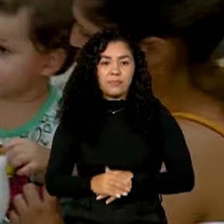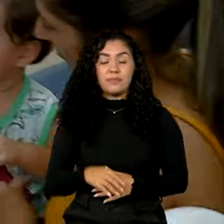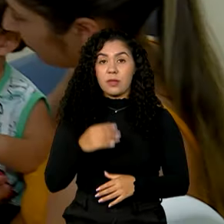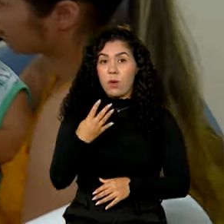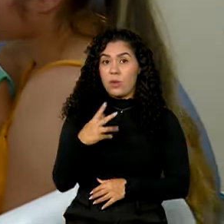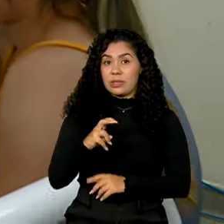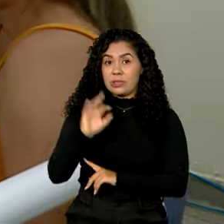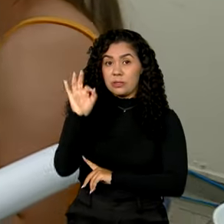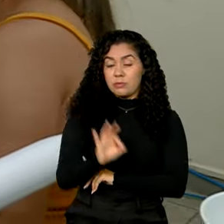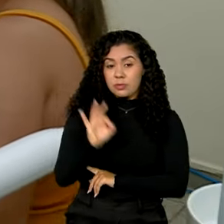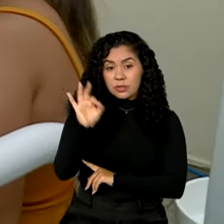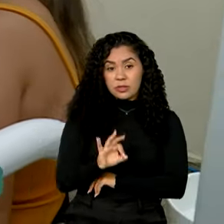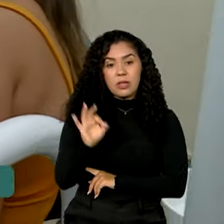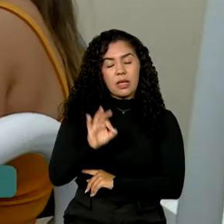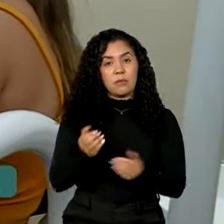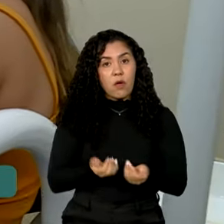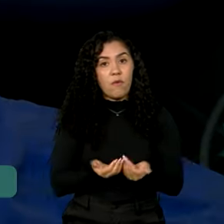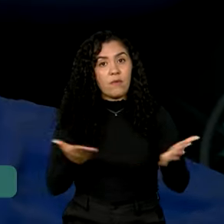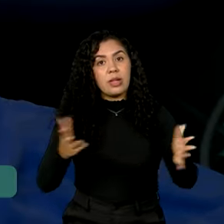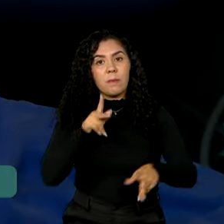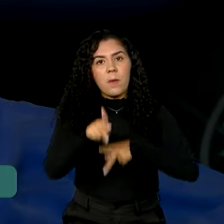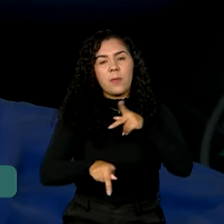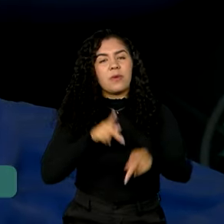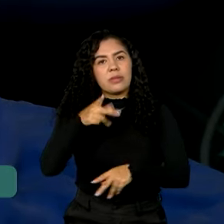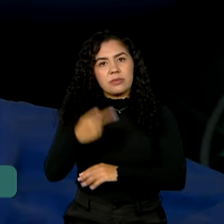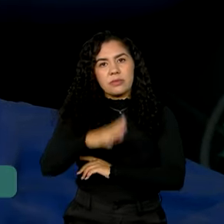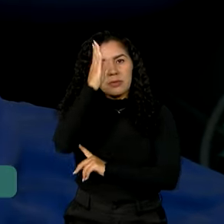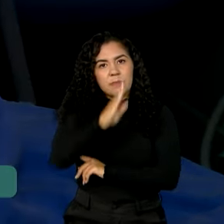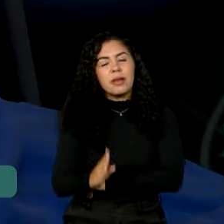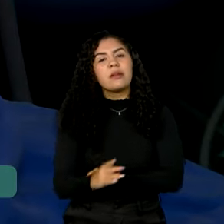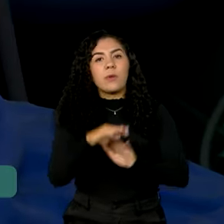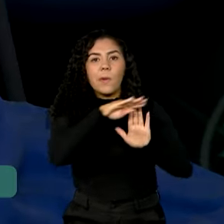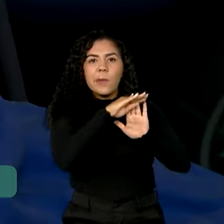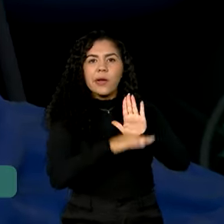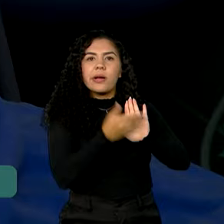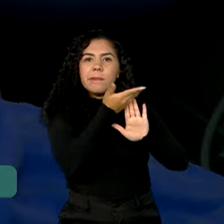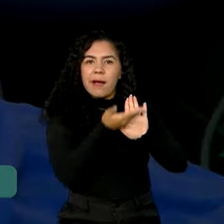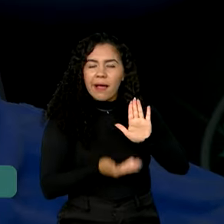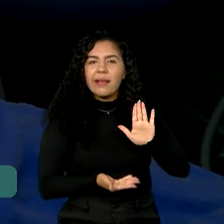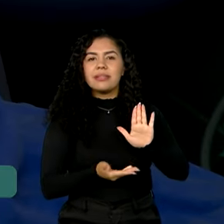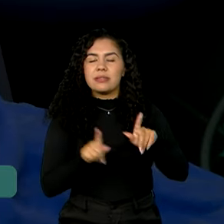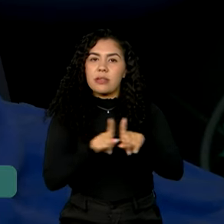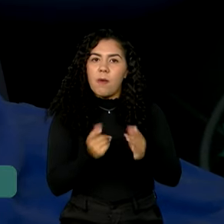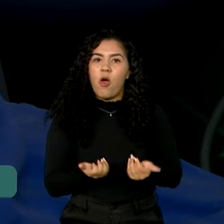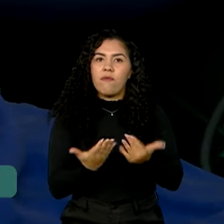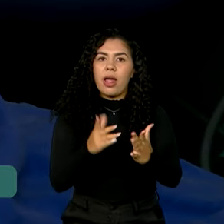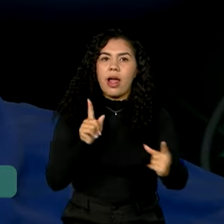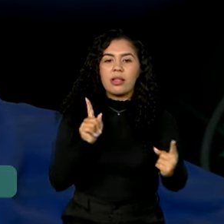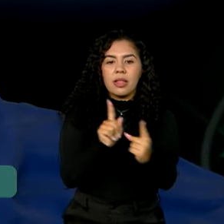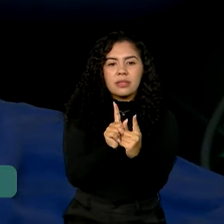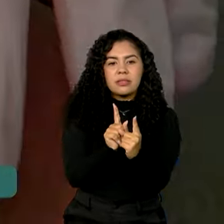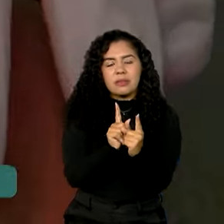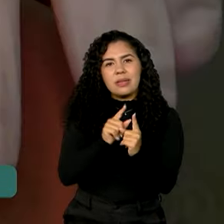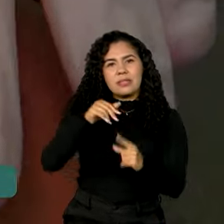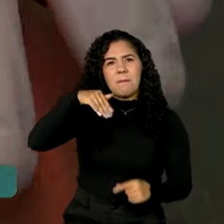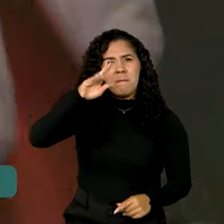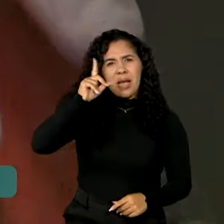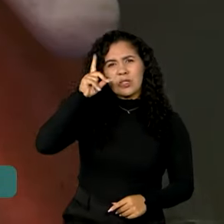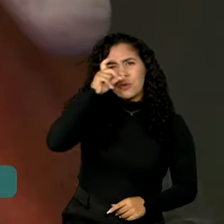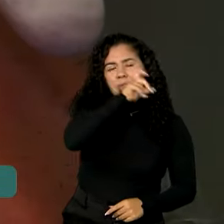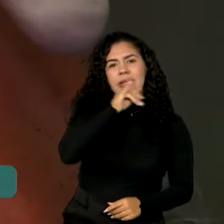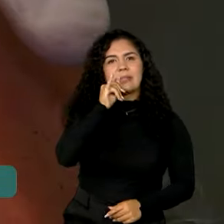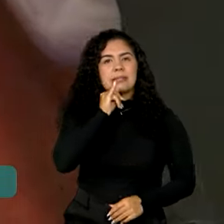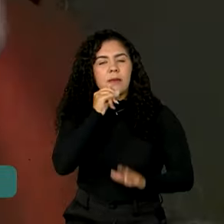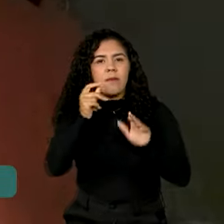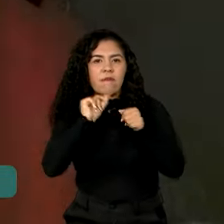% de cobertura da população brasileira, o Brasil Sorridente também faz atendimentos dentários mais complexos, como